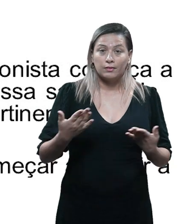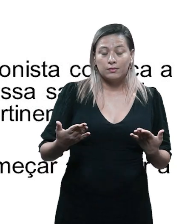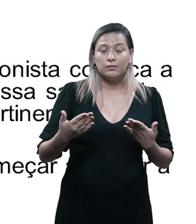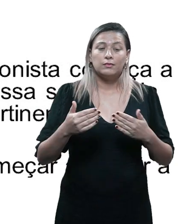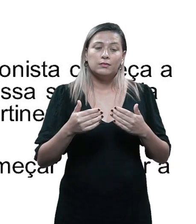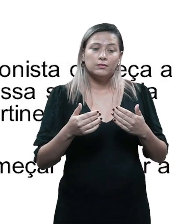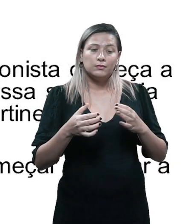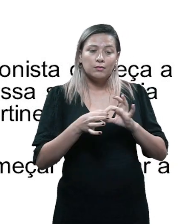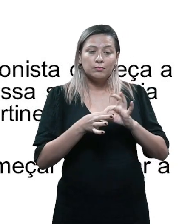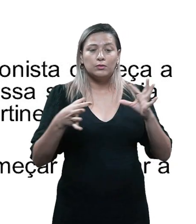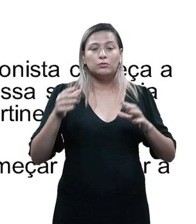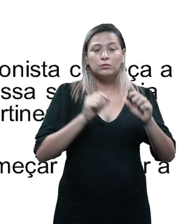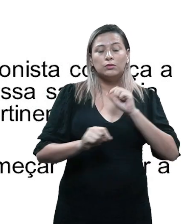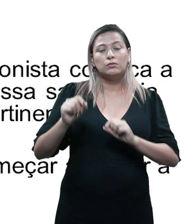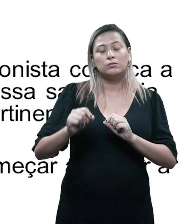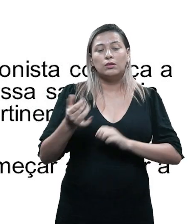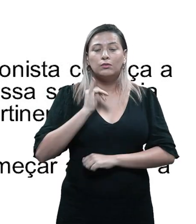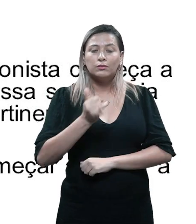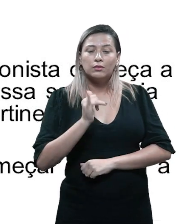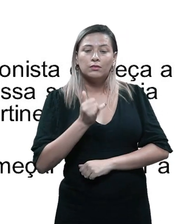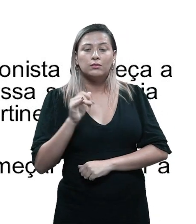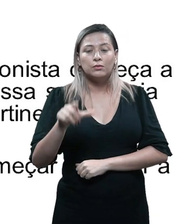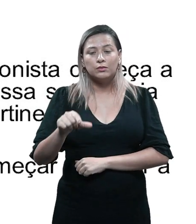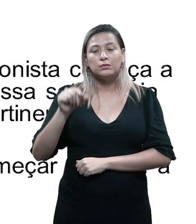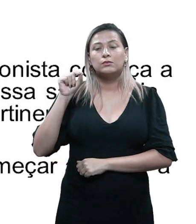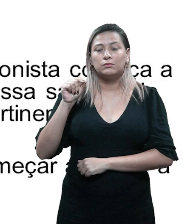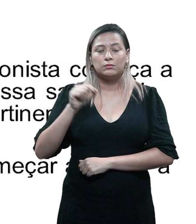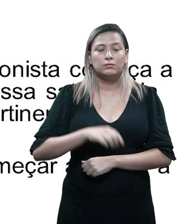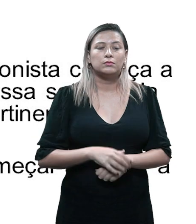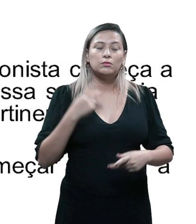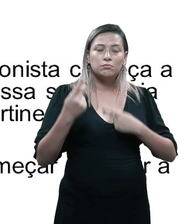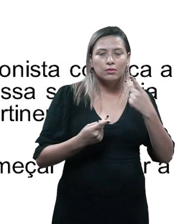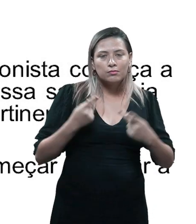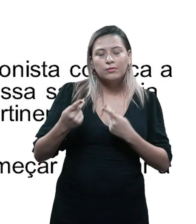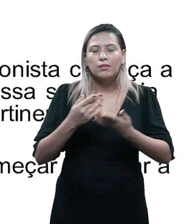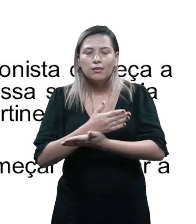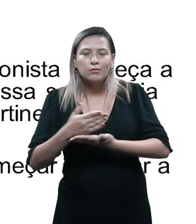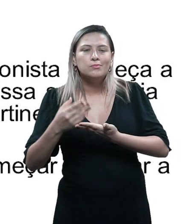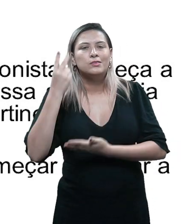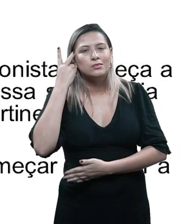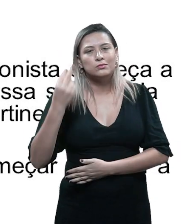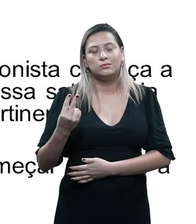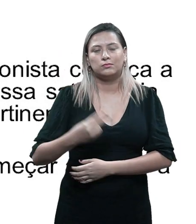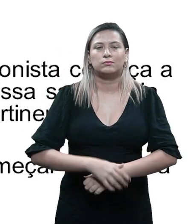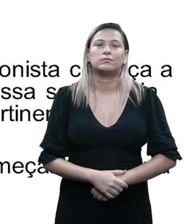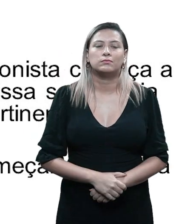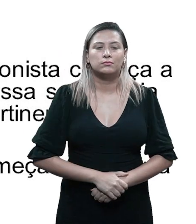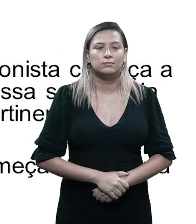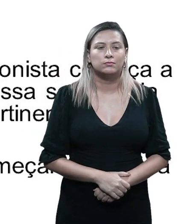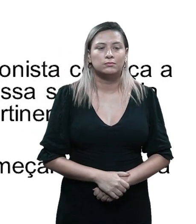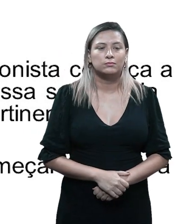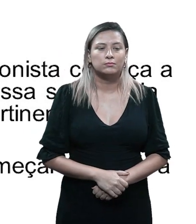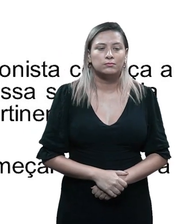abertura é o ponto que o narrador selecionou para começar a contar a história.